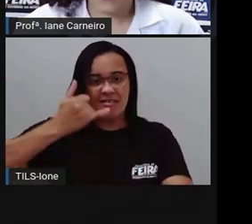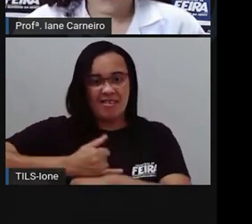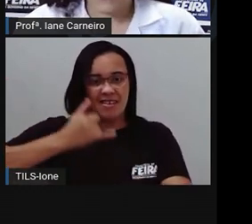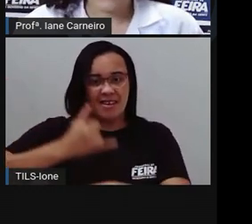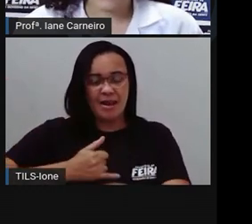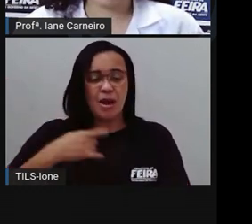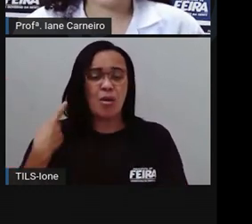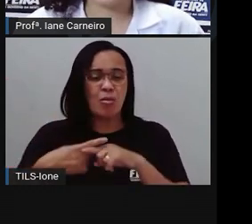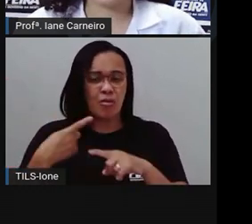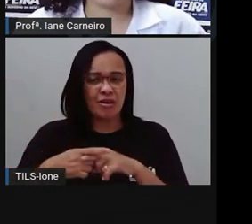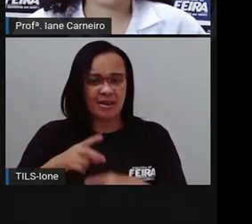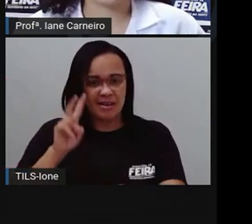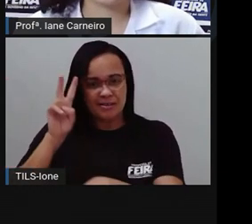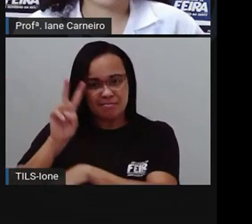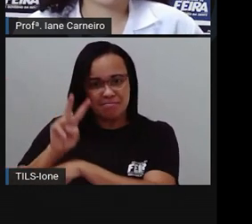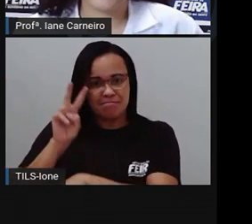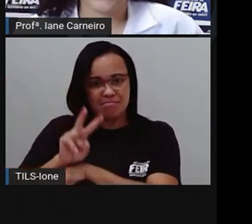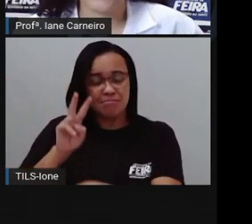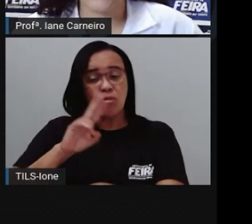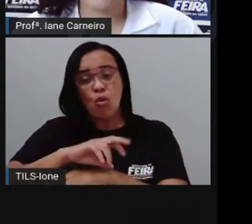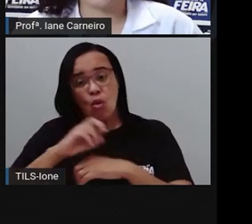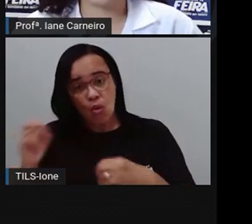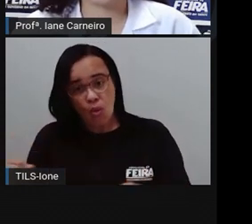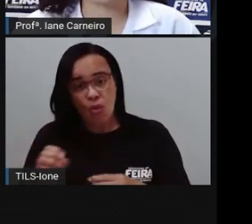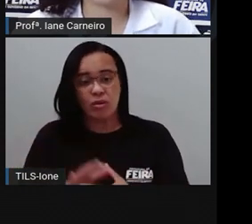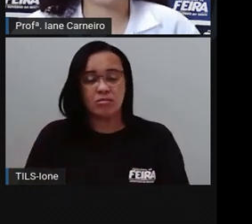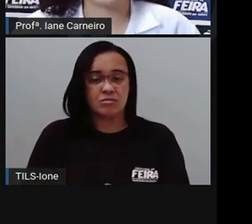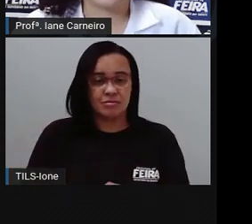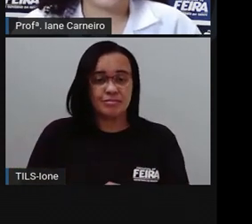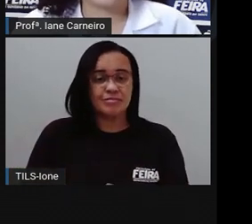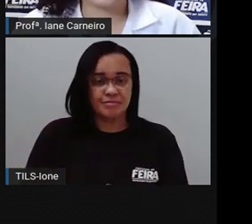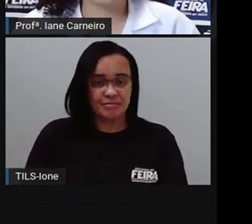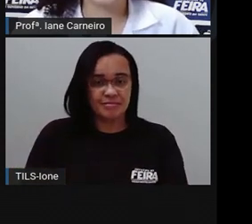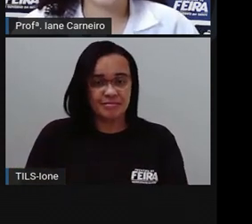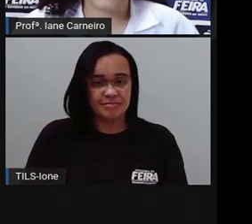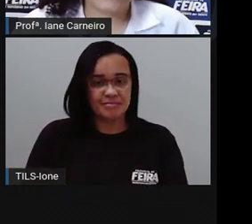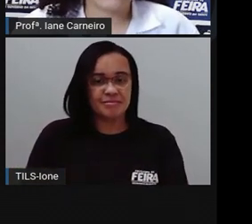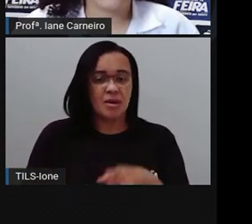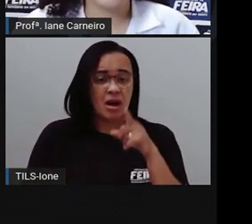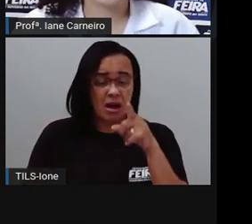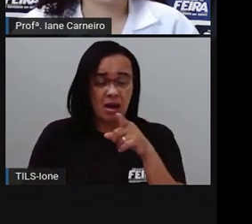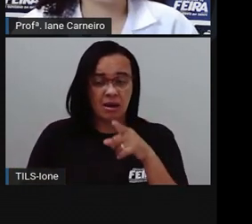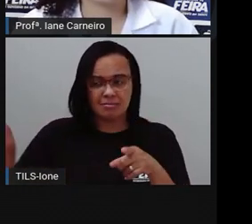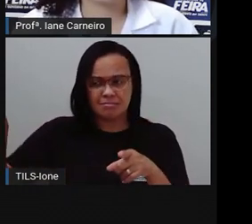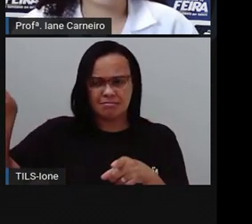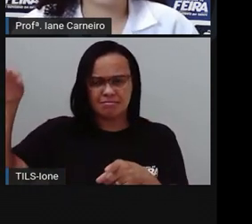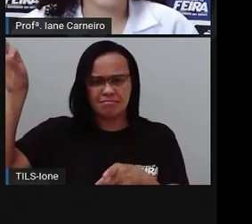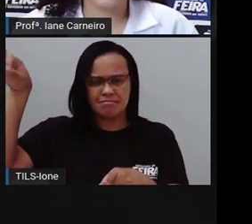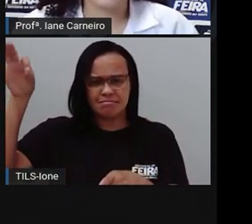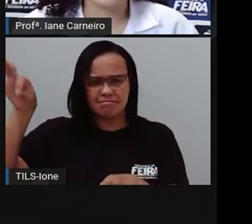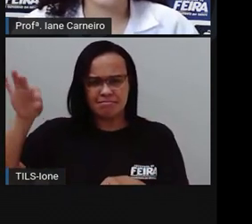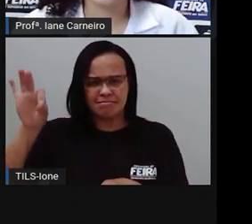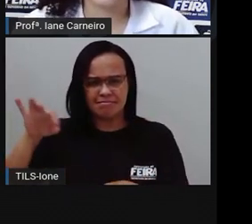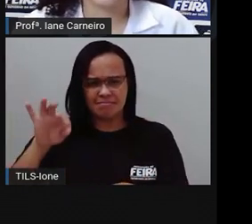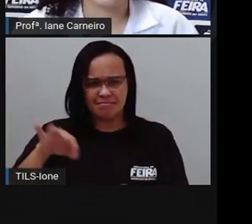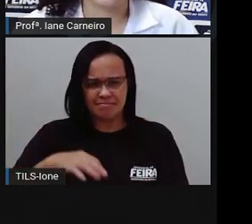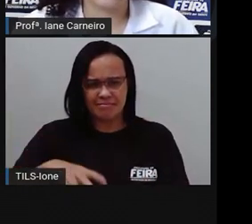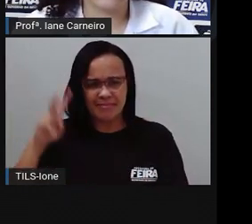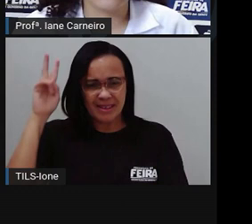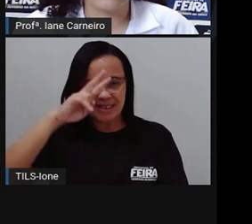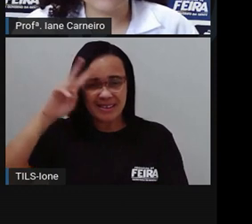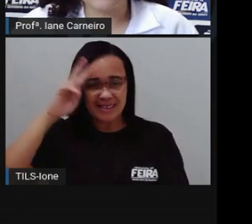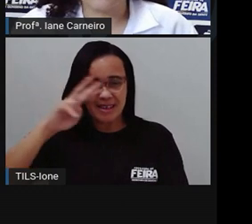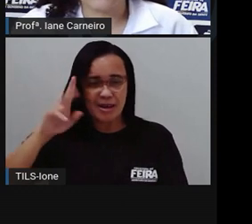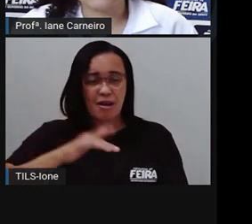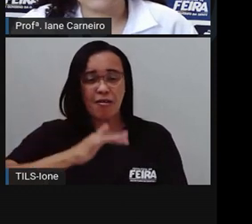né? E a abelha, ó, a curiosidade que a Pro trouxe pra vocês hoje, ela é um inseto que faz a polinização.